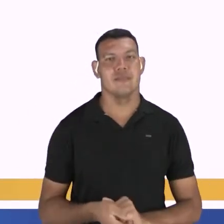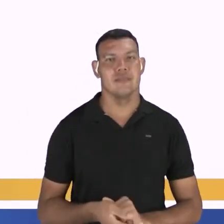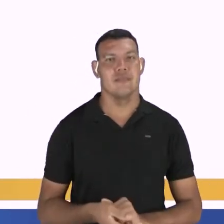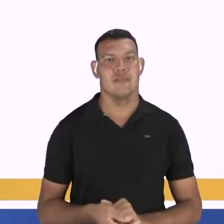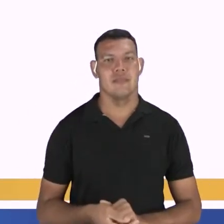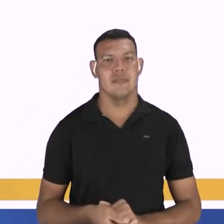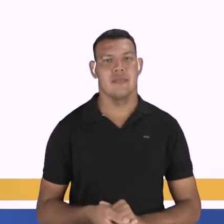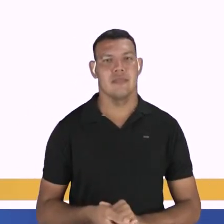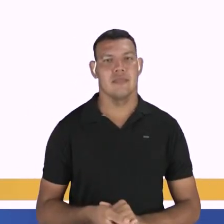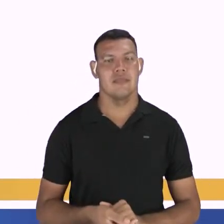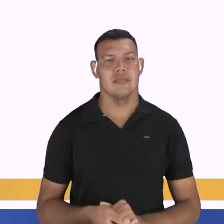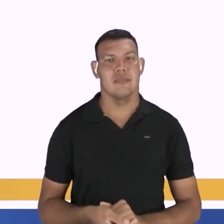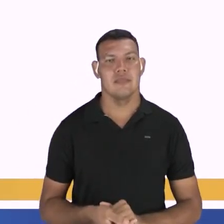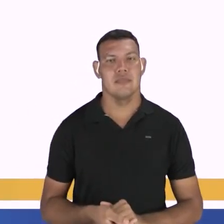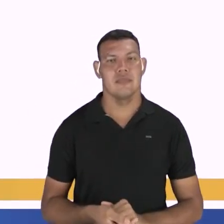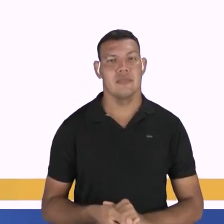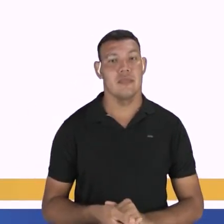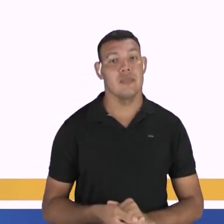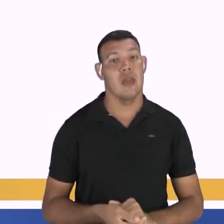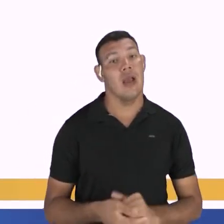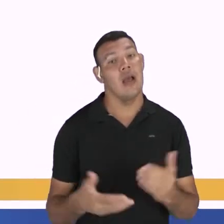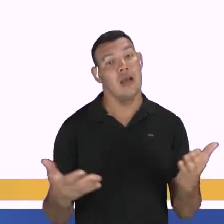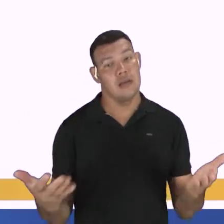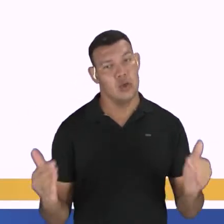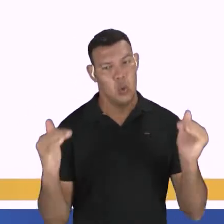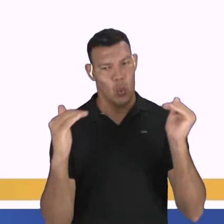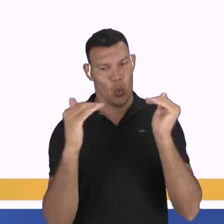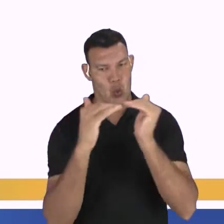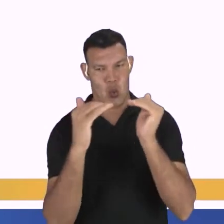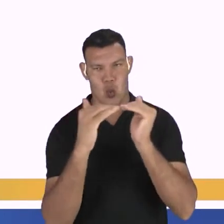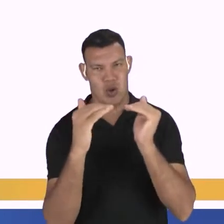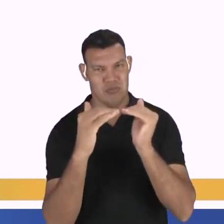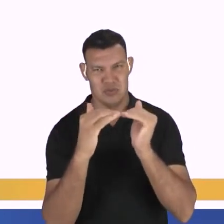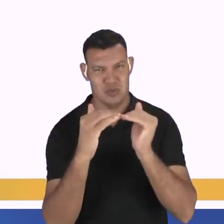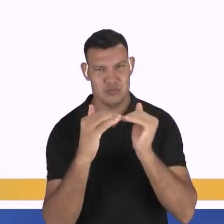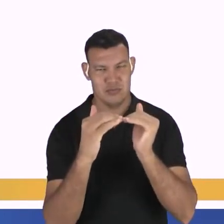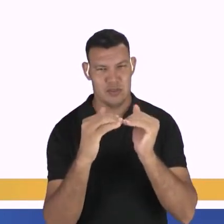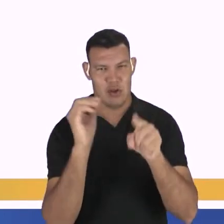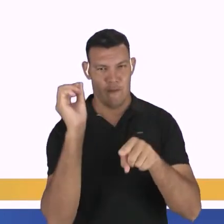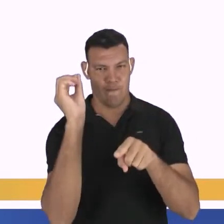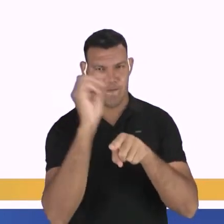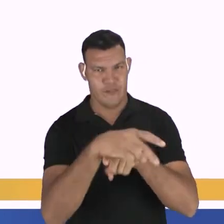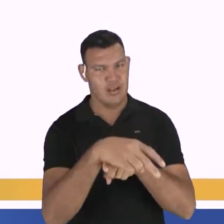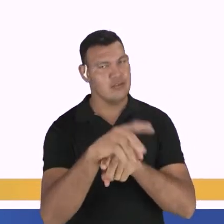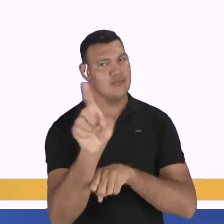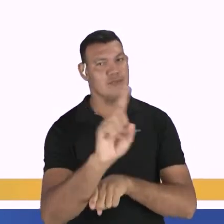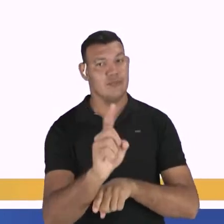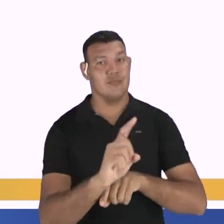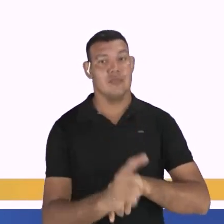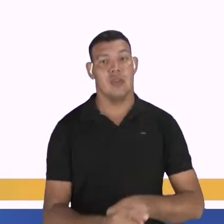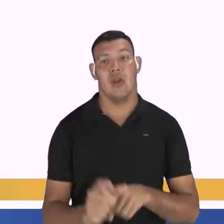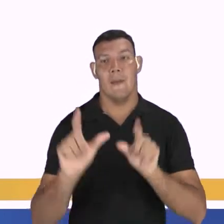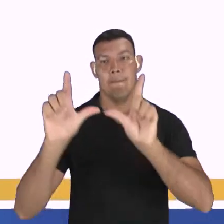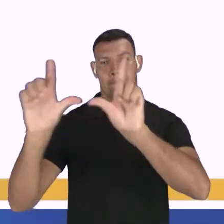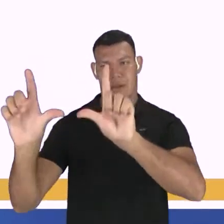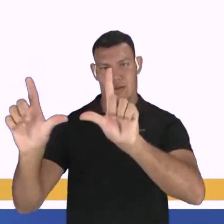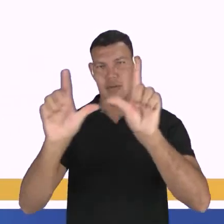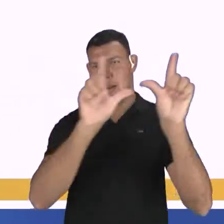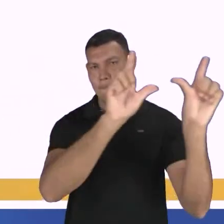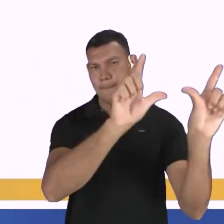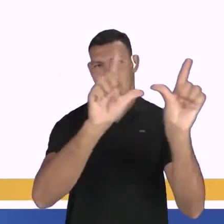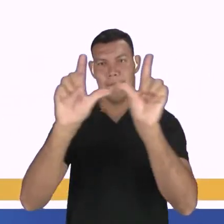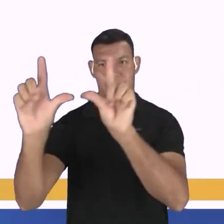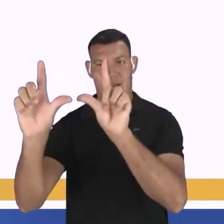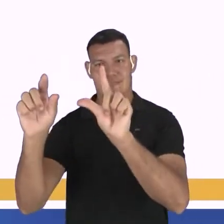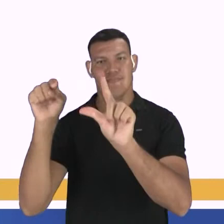sentido de existir. Então, ele não deve concordar com vagas. E o segundo quadrinho, não existem mais